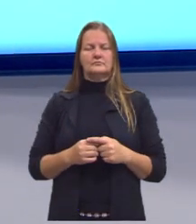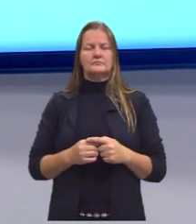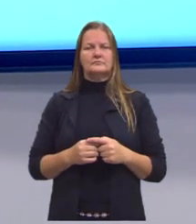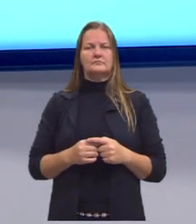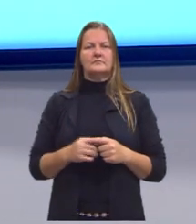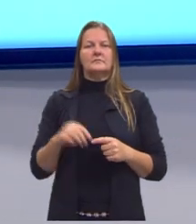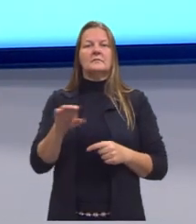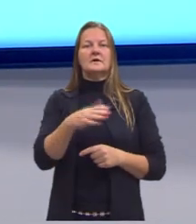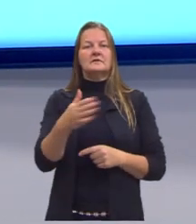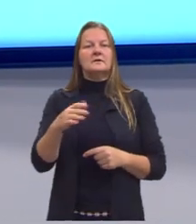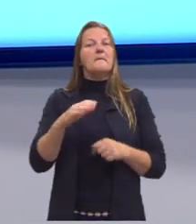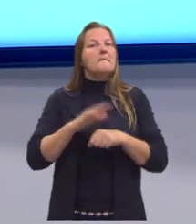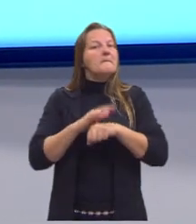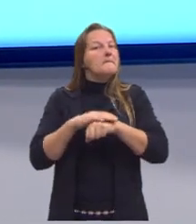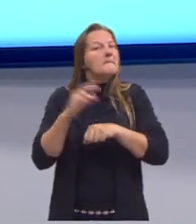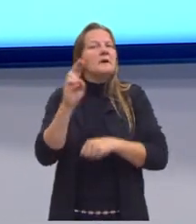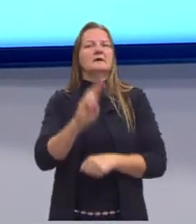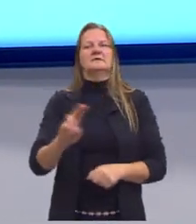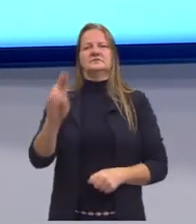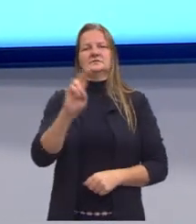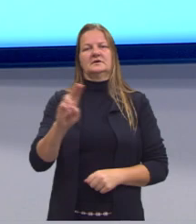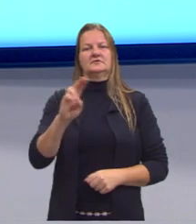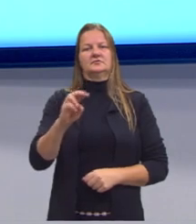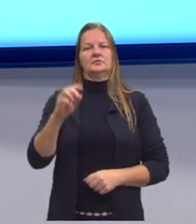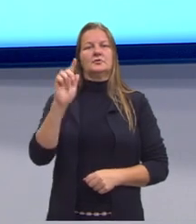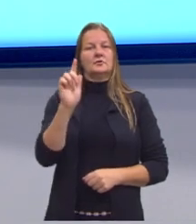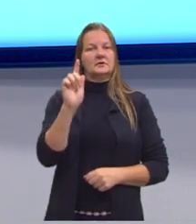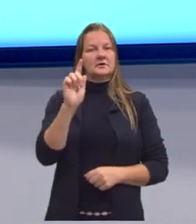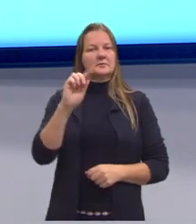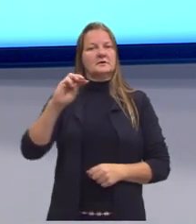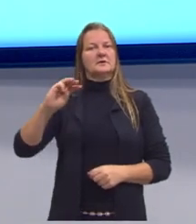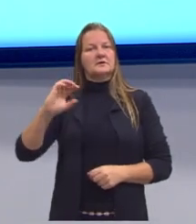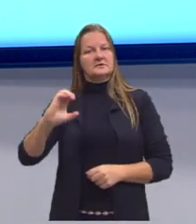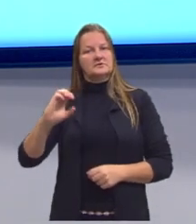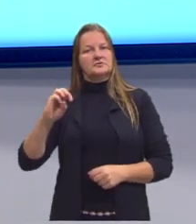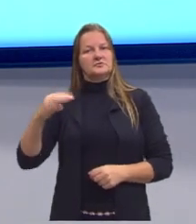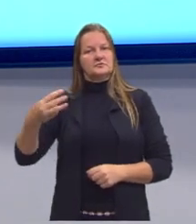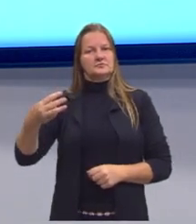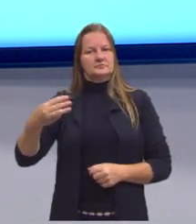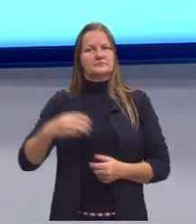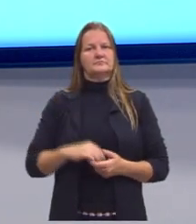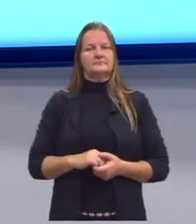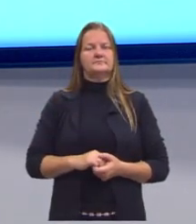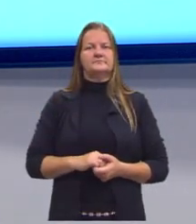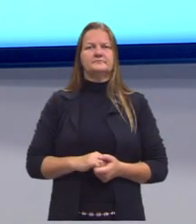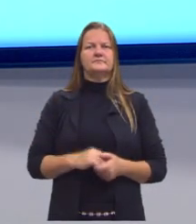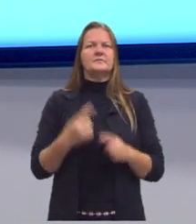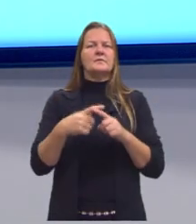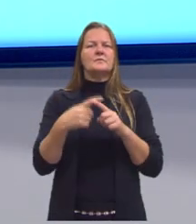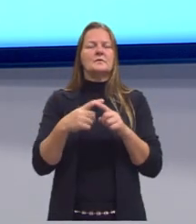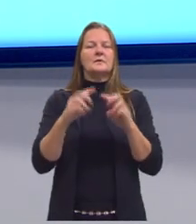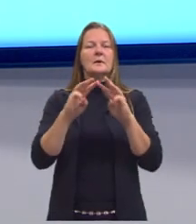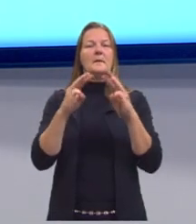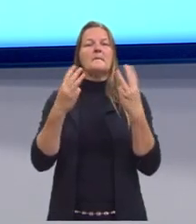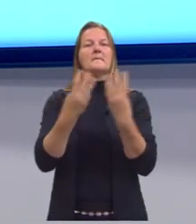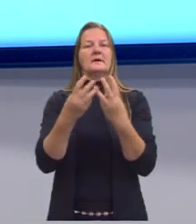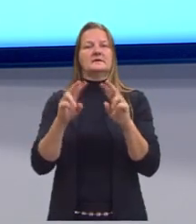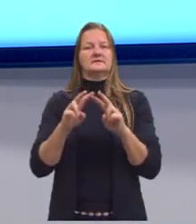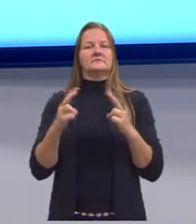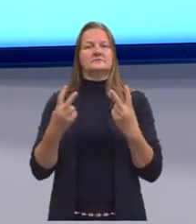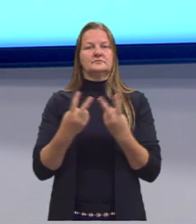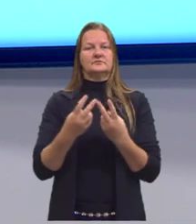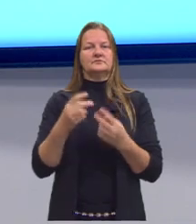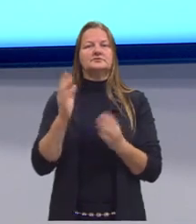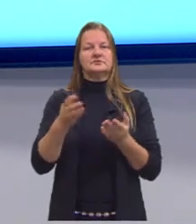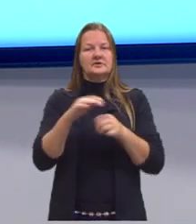cúbico acaba sendo mais utilizado. A gente já vai ver o porquê. Aqui, massa e volume, só para relembrar, que a gente